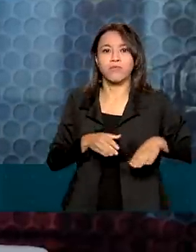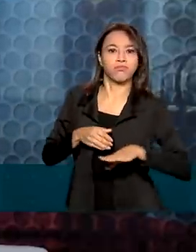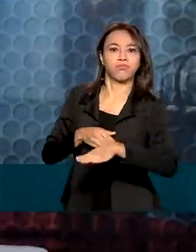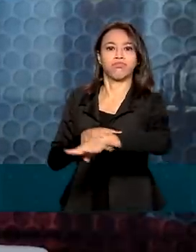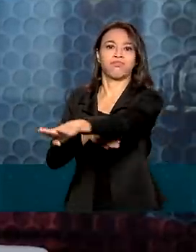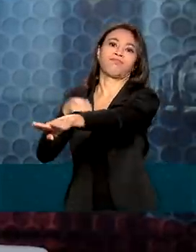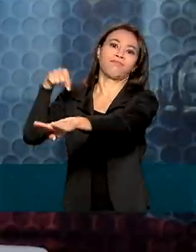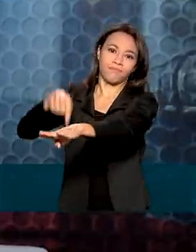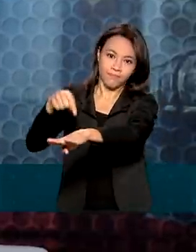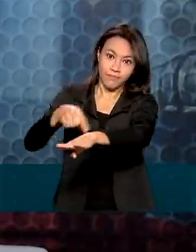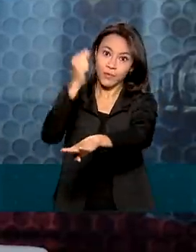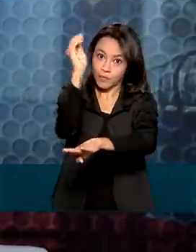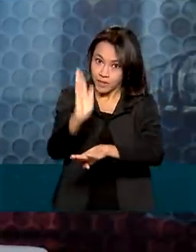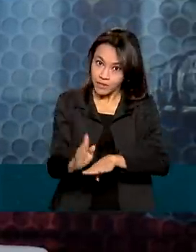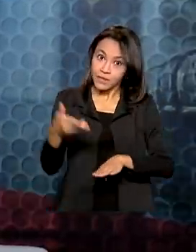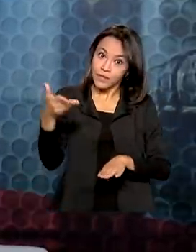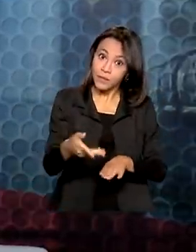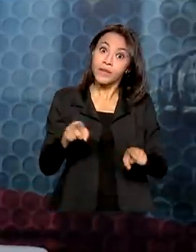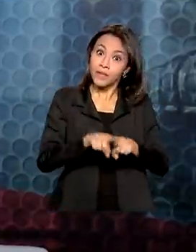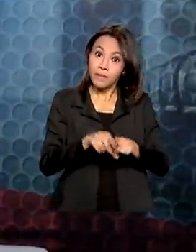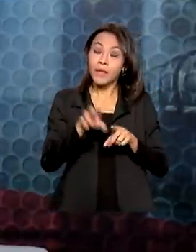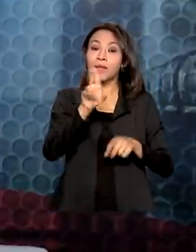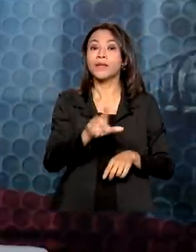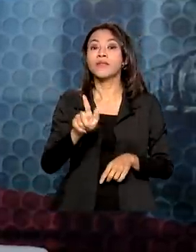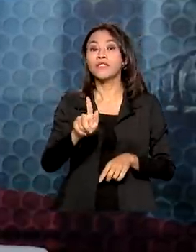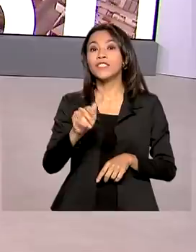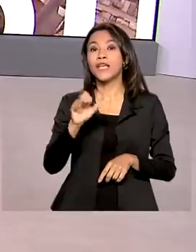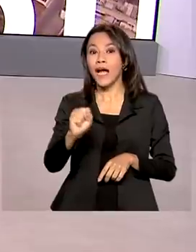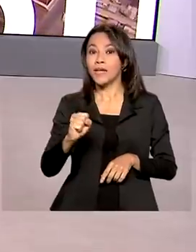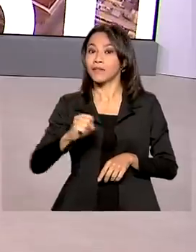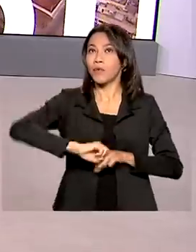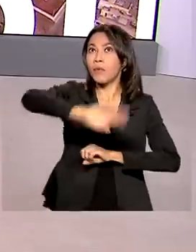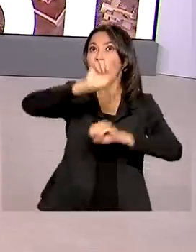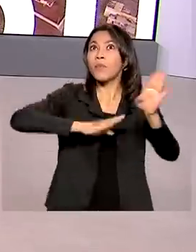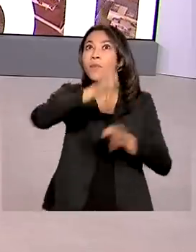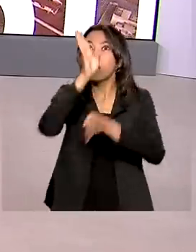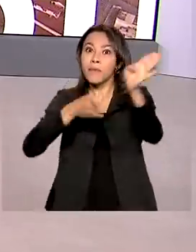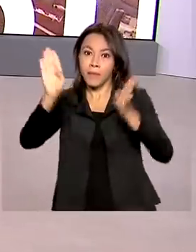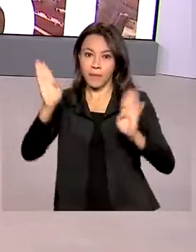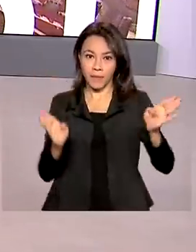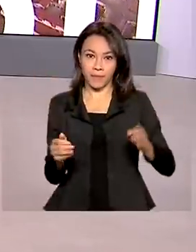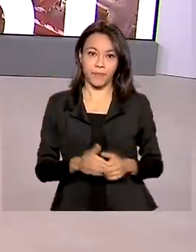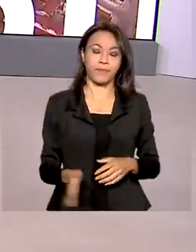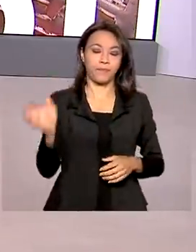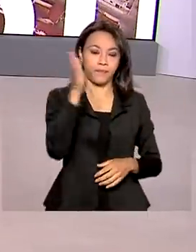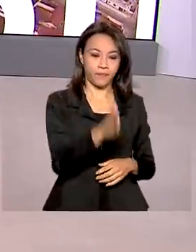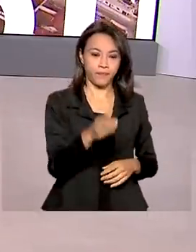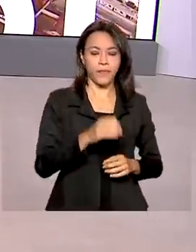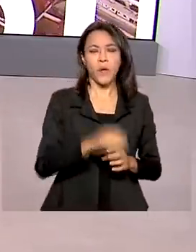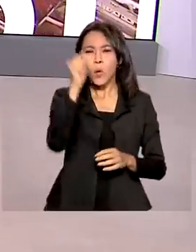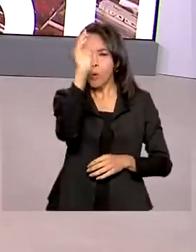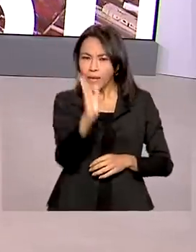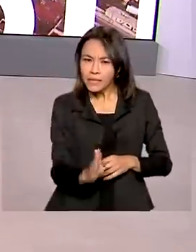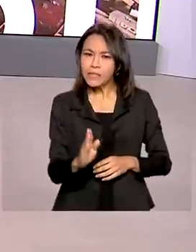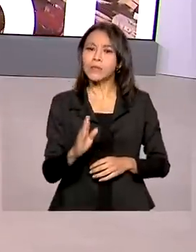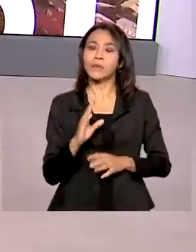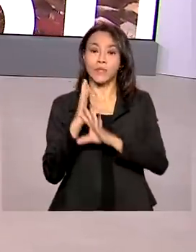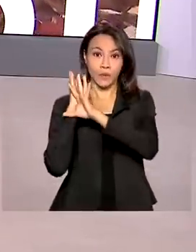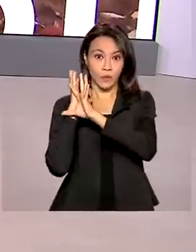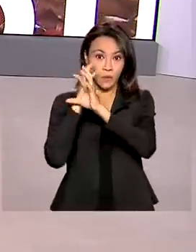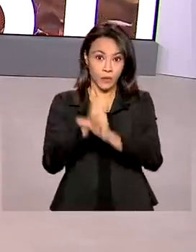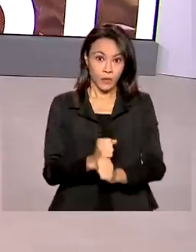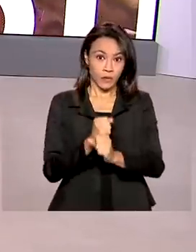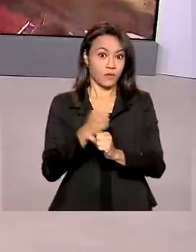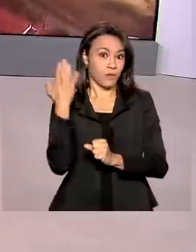país e também escoamento de gás natural para o interior. O Brasil fechou 2021 com saldo superior a